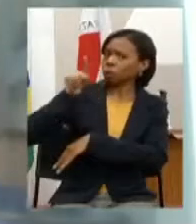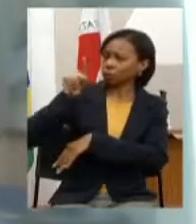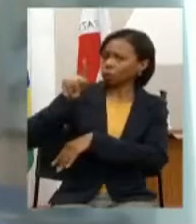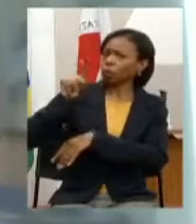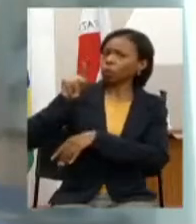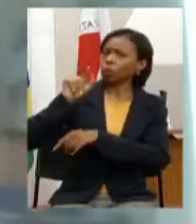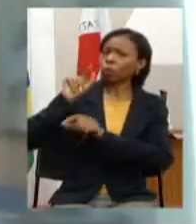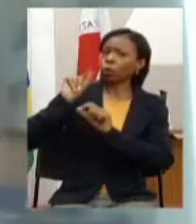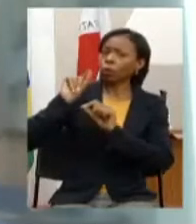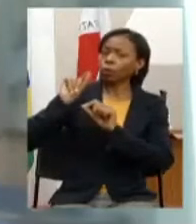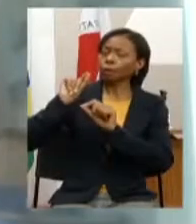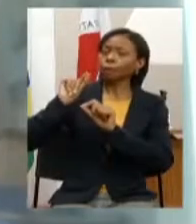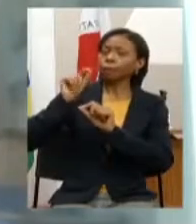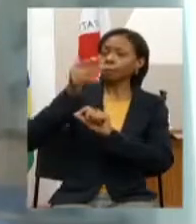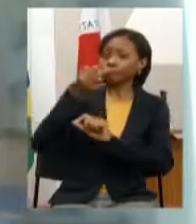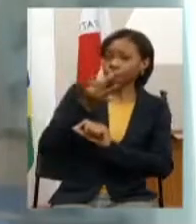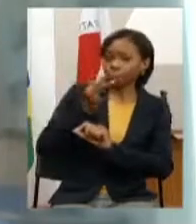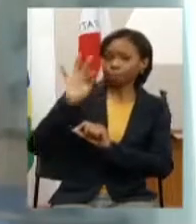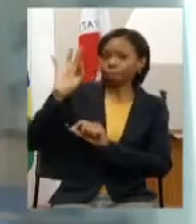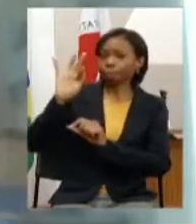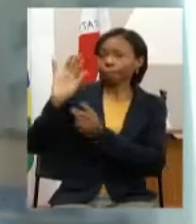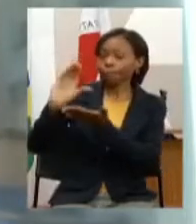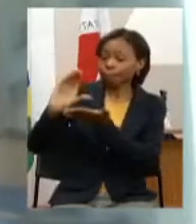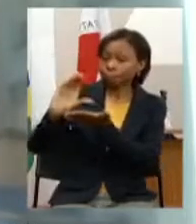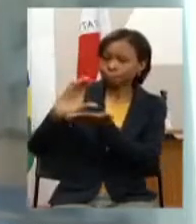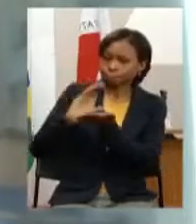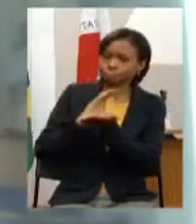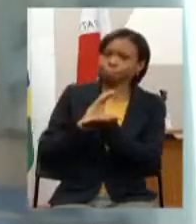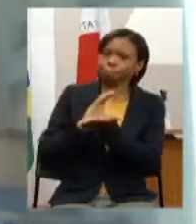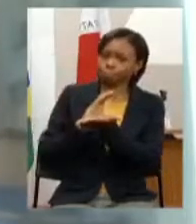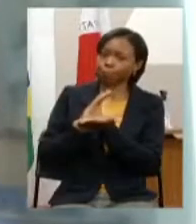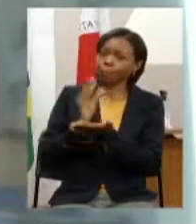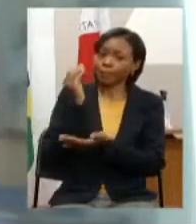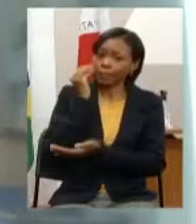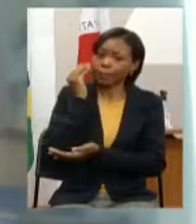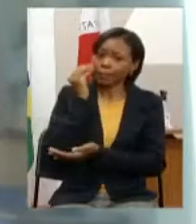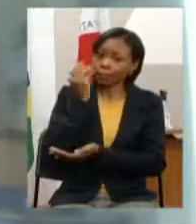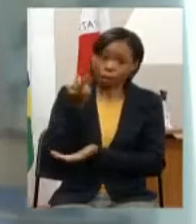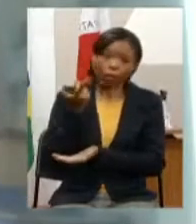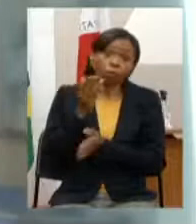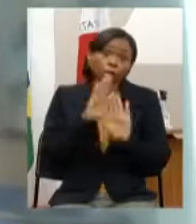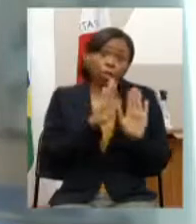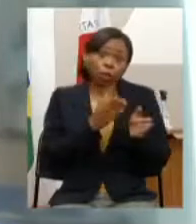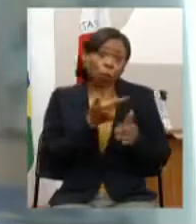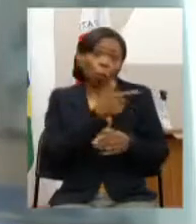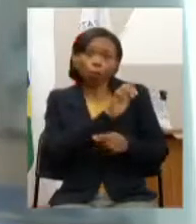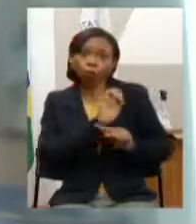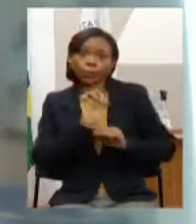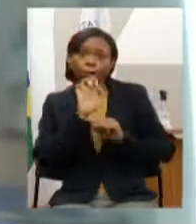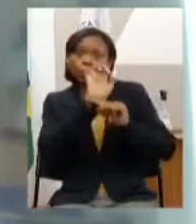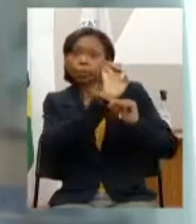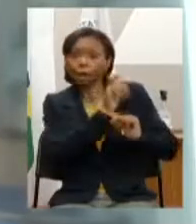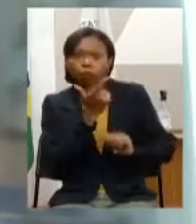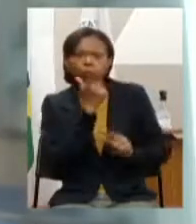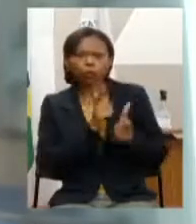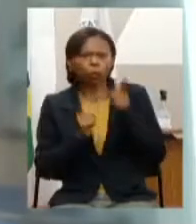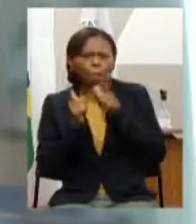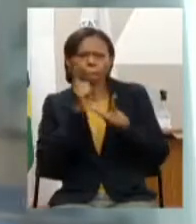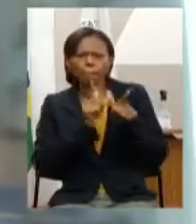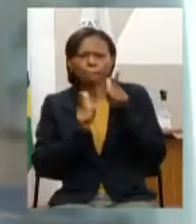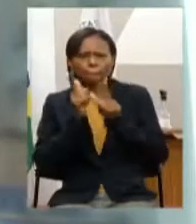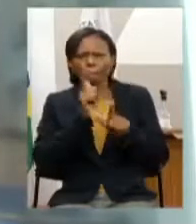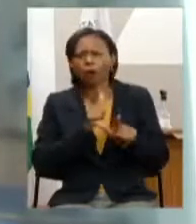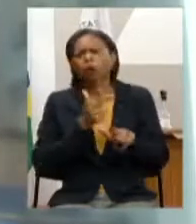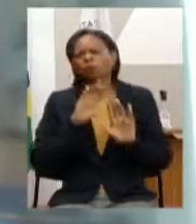federais na busca de recursos que são conseguidos por outros estados a gente tem a testemunha de que